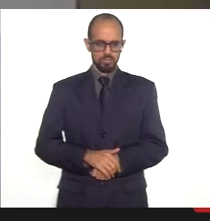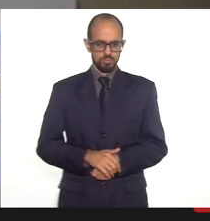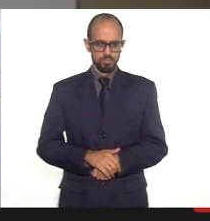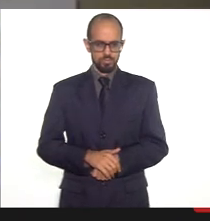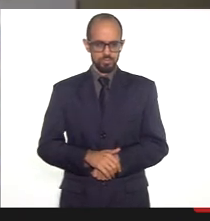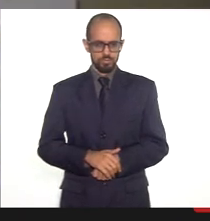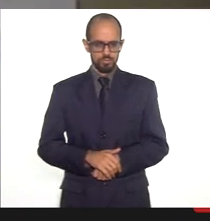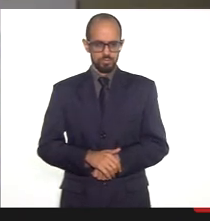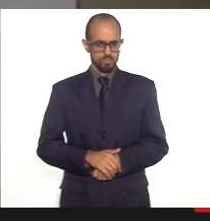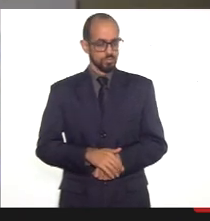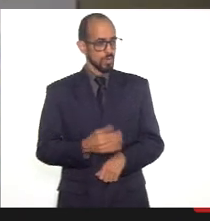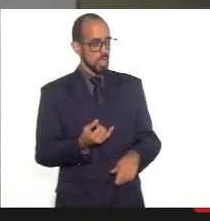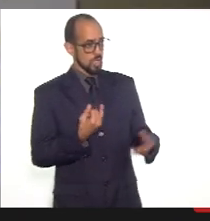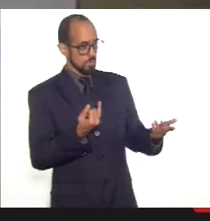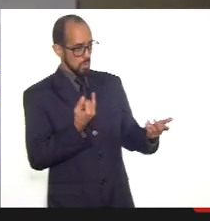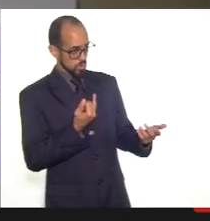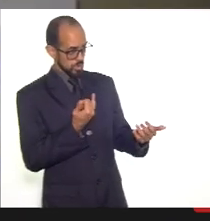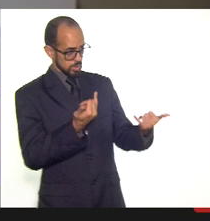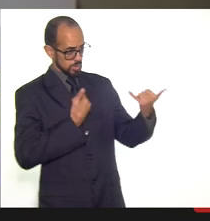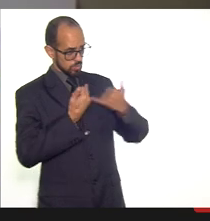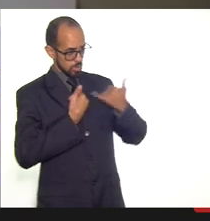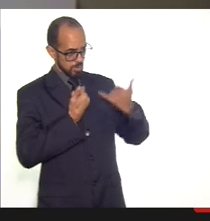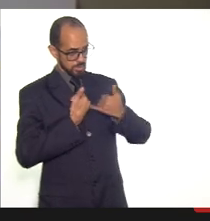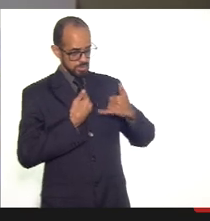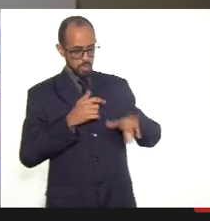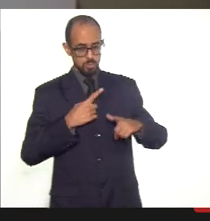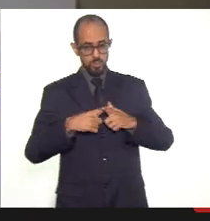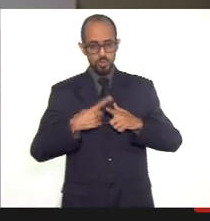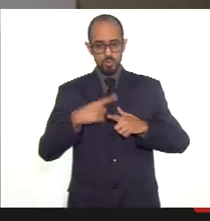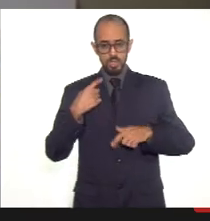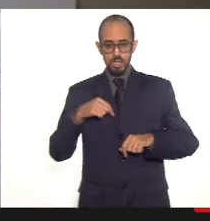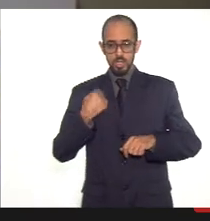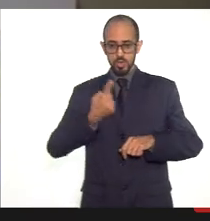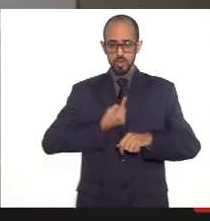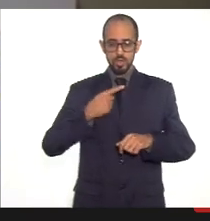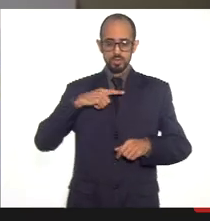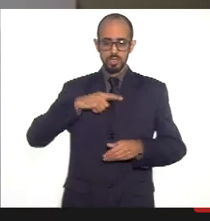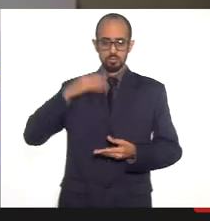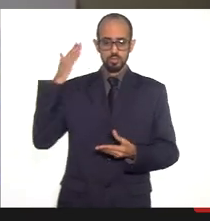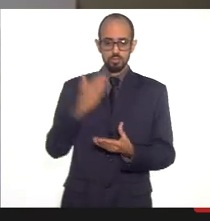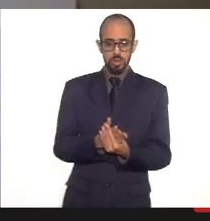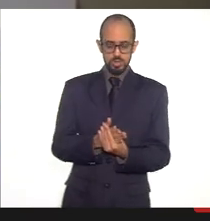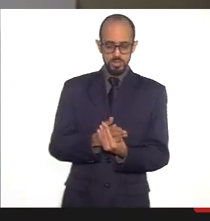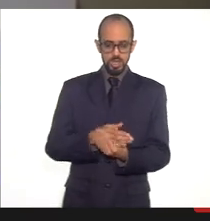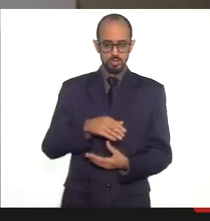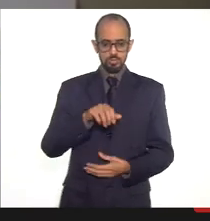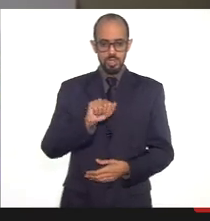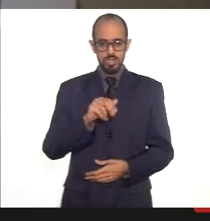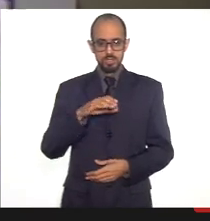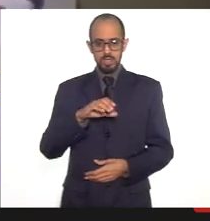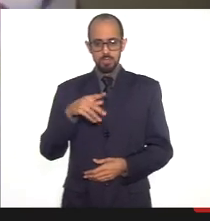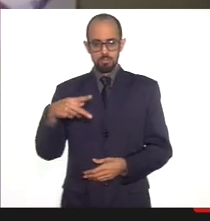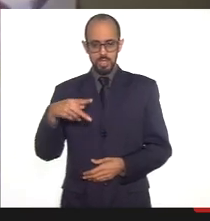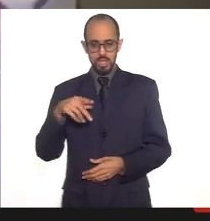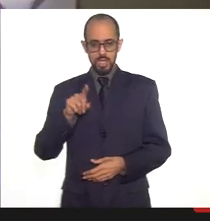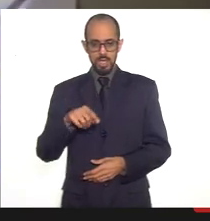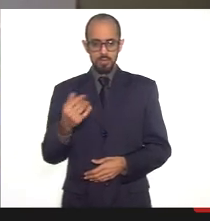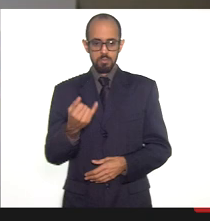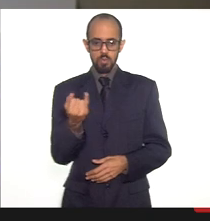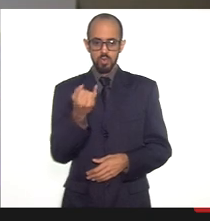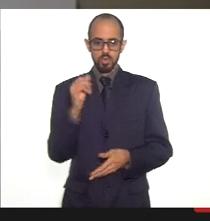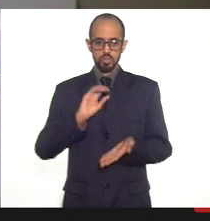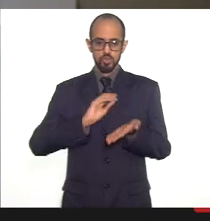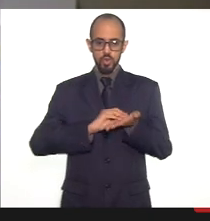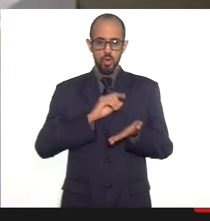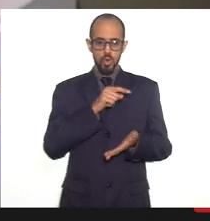É importantíssima essa informação, até porque, Fabrício, a gente tem uma ação ajuizada, tem uma ACP sobre isso, então é importante colocar isso para